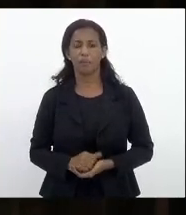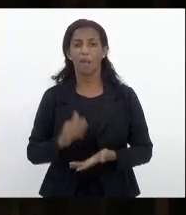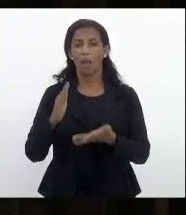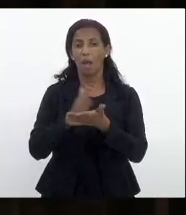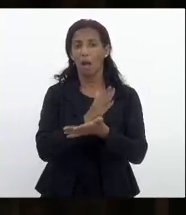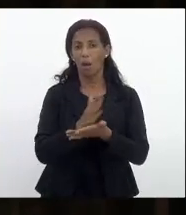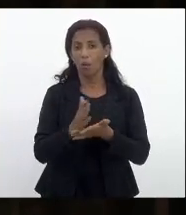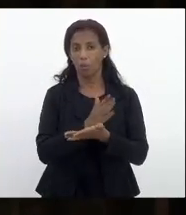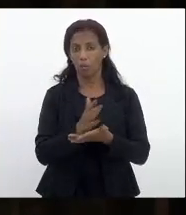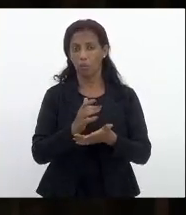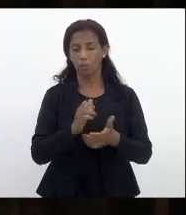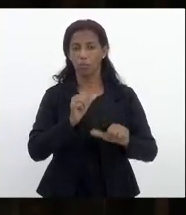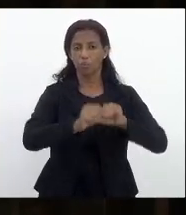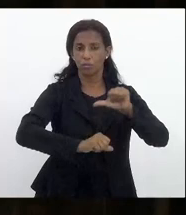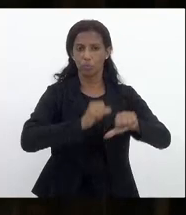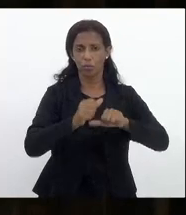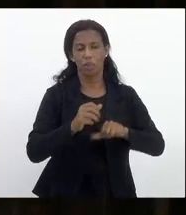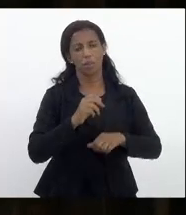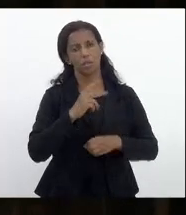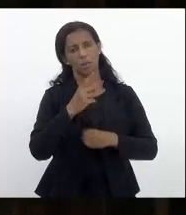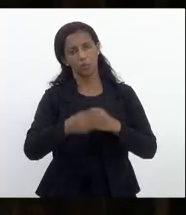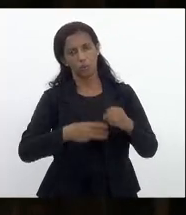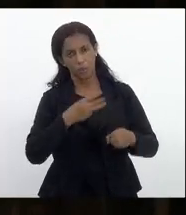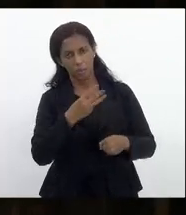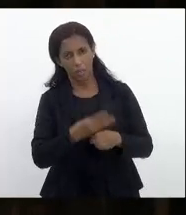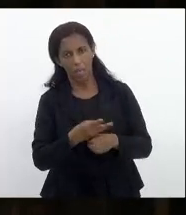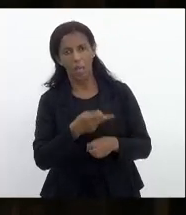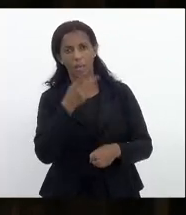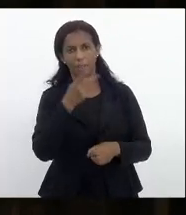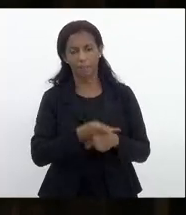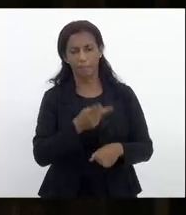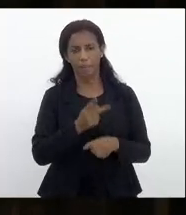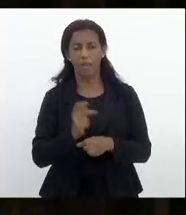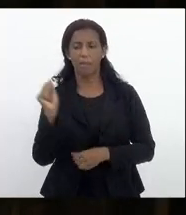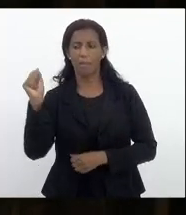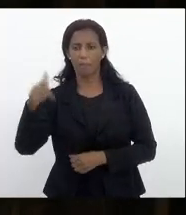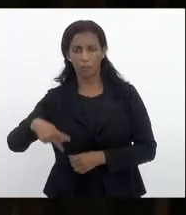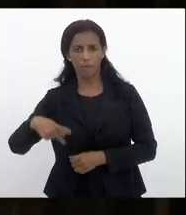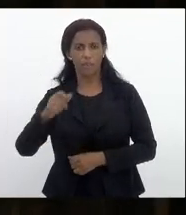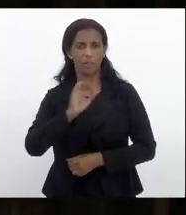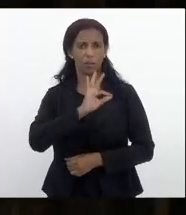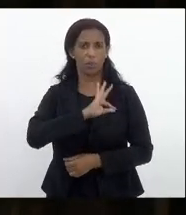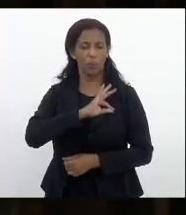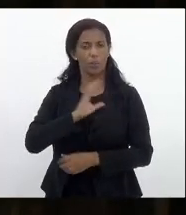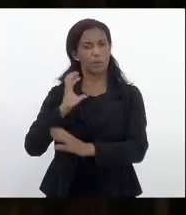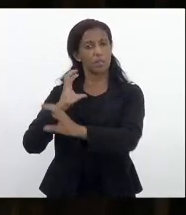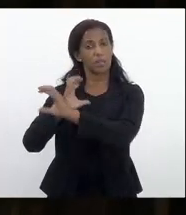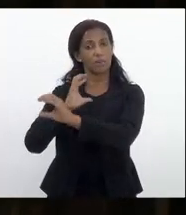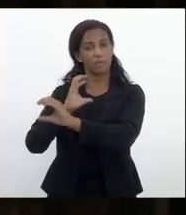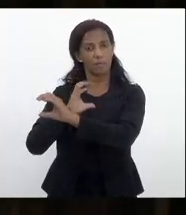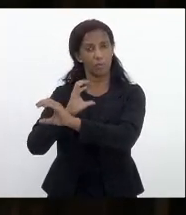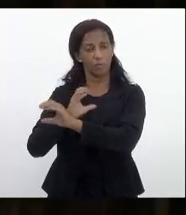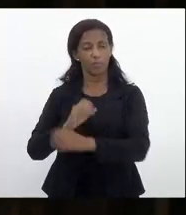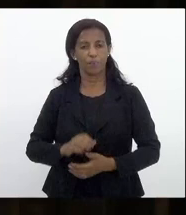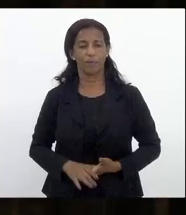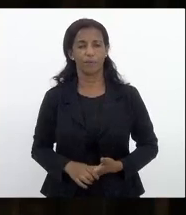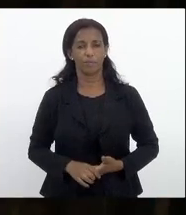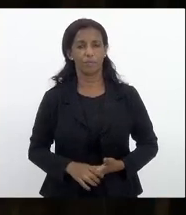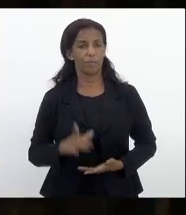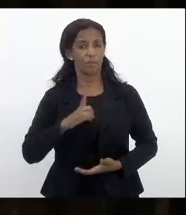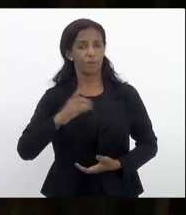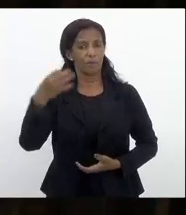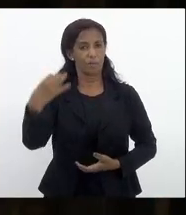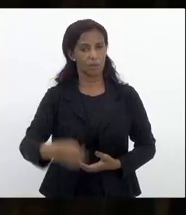modificações como do treino como do de aposentadorias dos policiais civis tenho